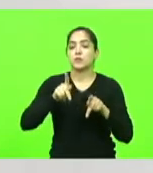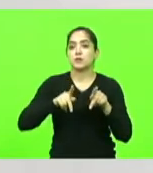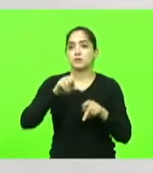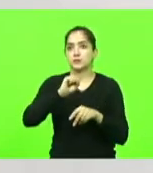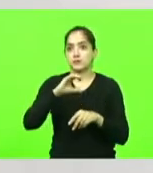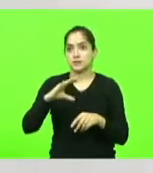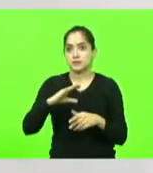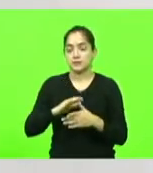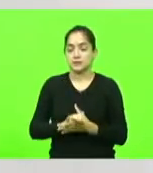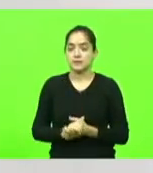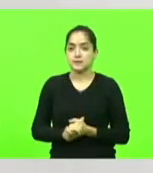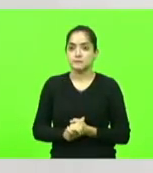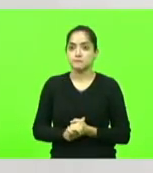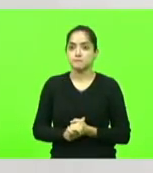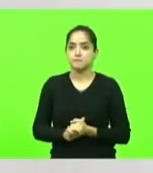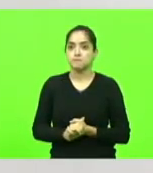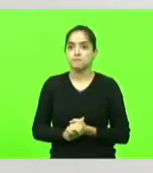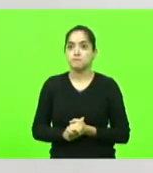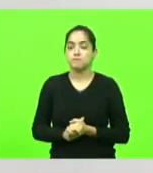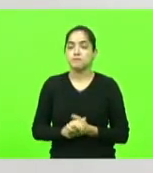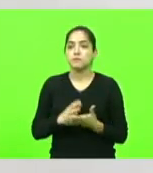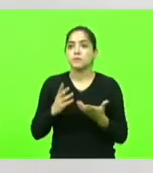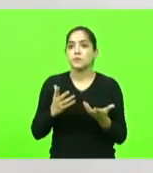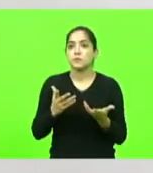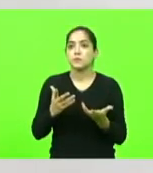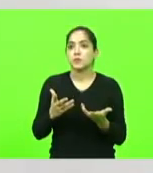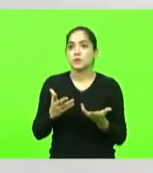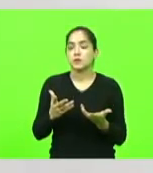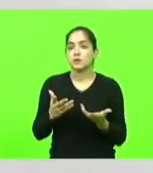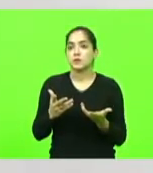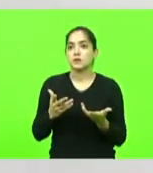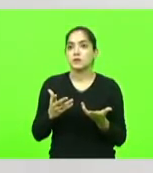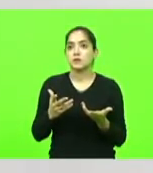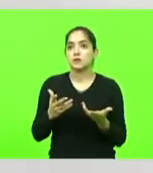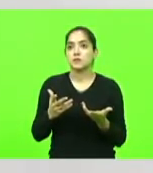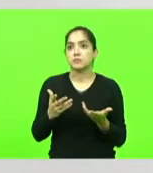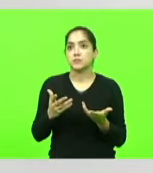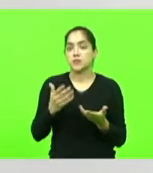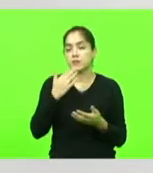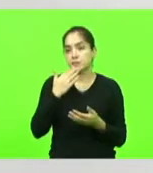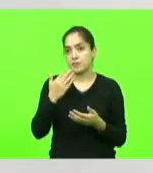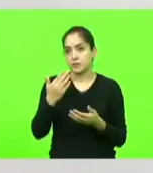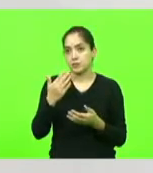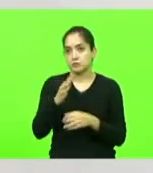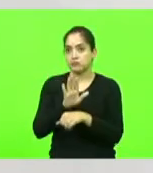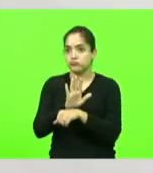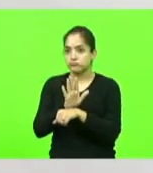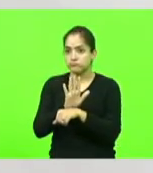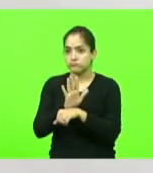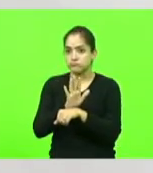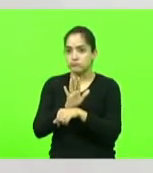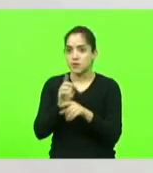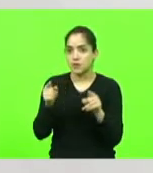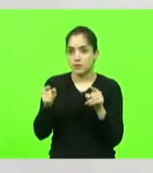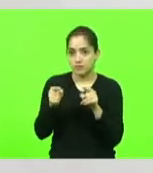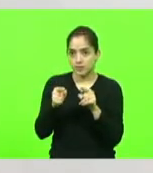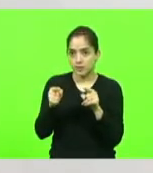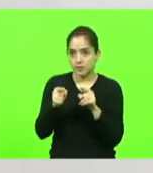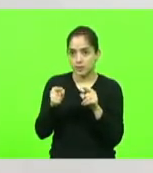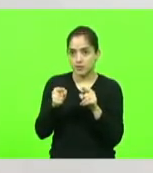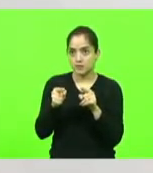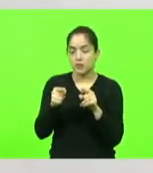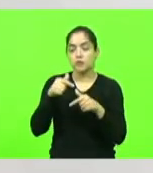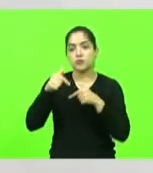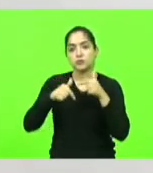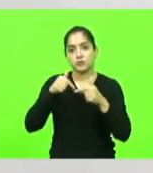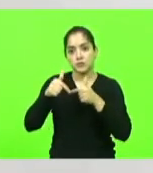casa. Queria aqui pedir para rodar um pequeno vídeo de um pouco de um trabalho